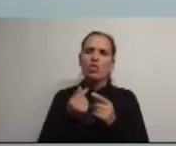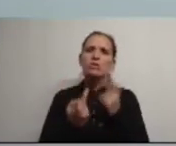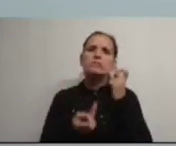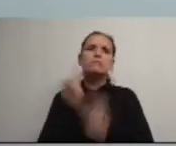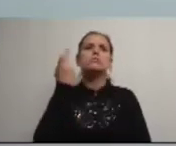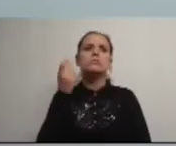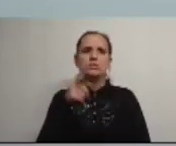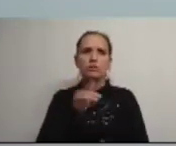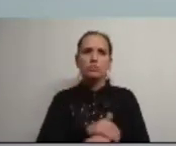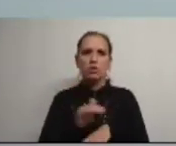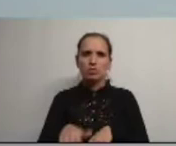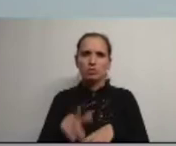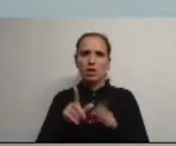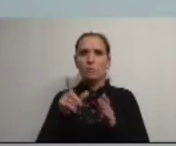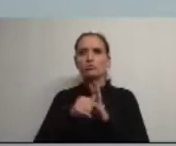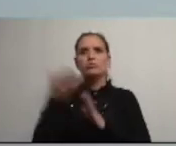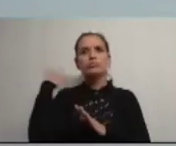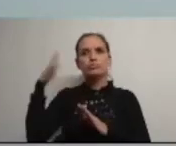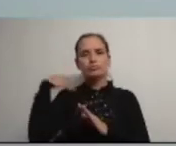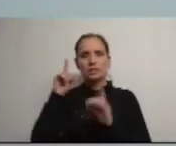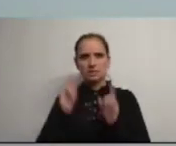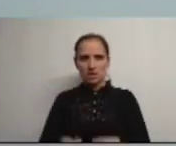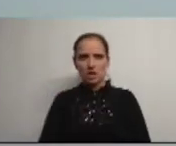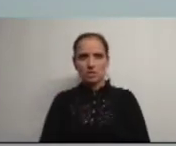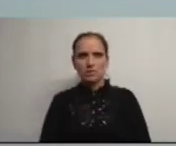relativamente à projeção inicial